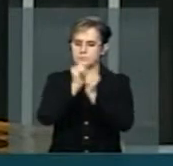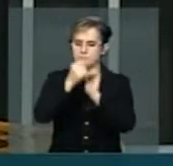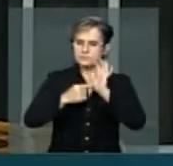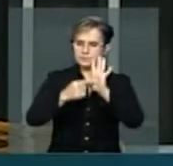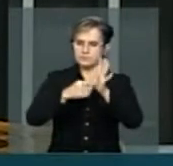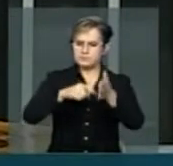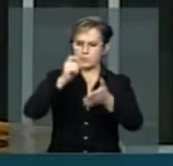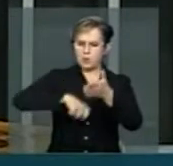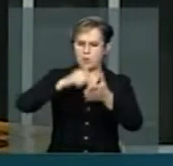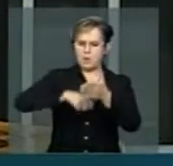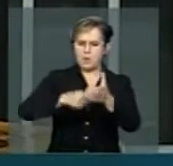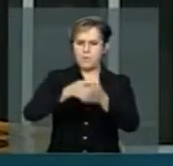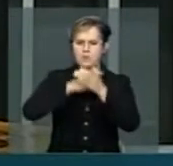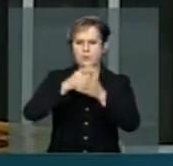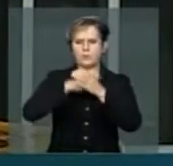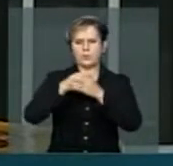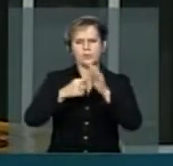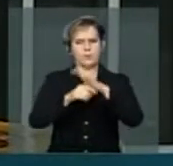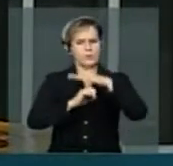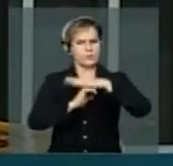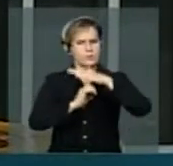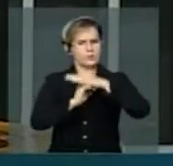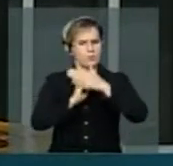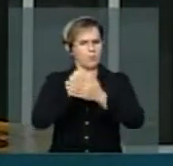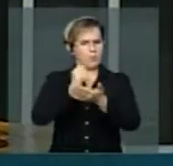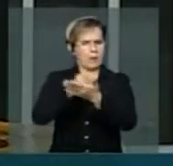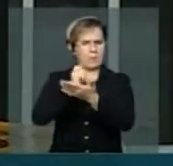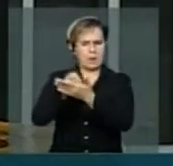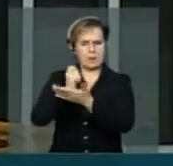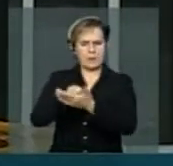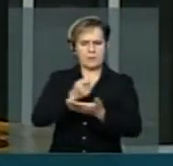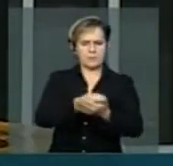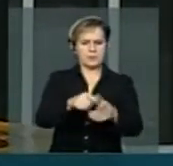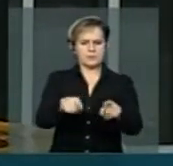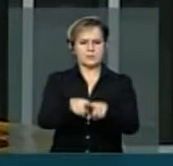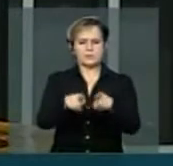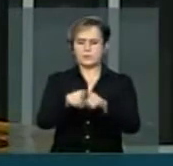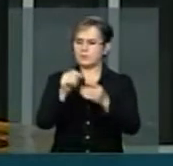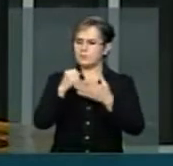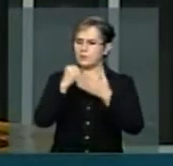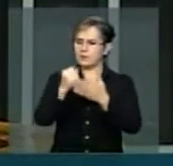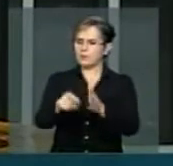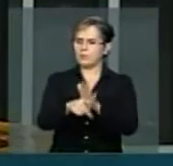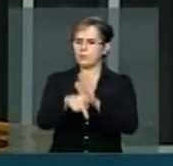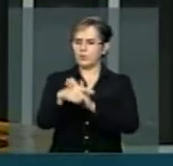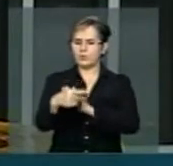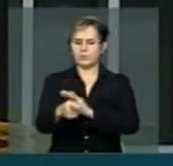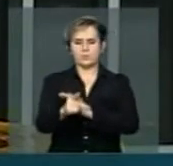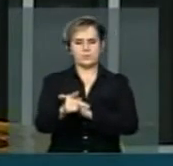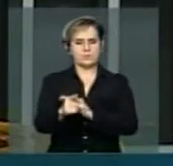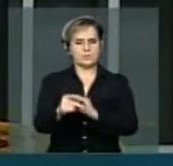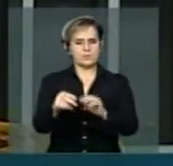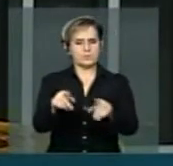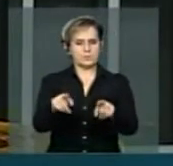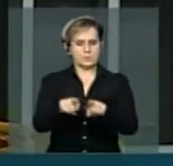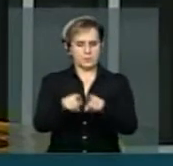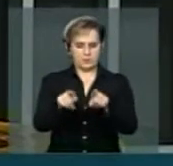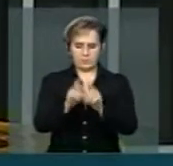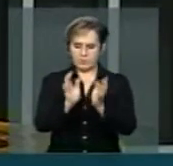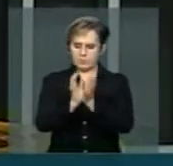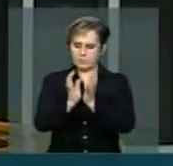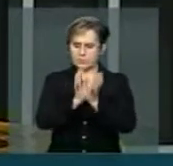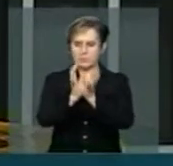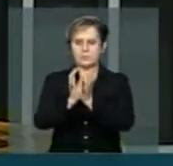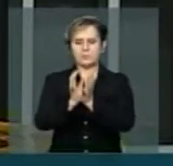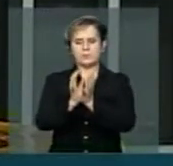pagas por empresas e tendo o apoio e a organização também de setores do